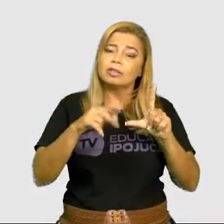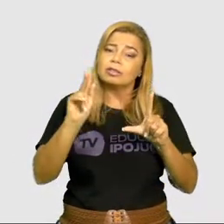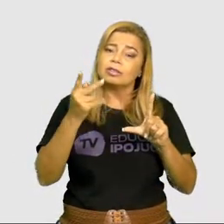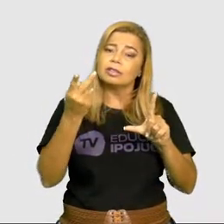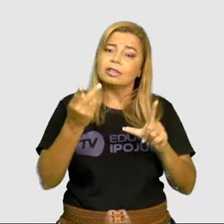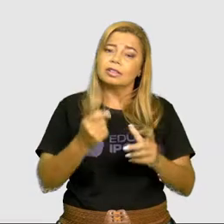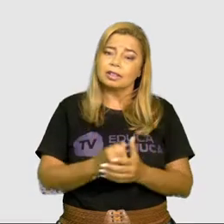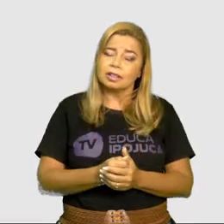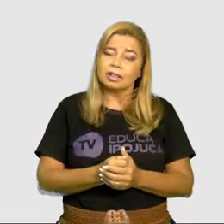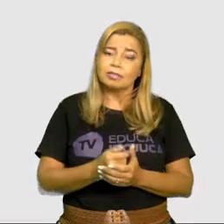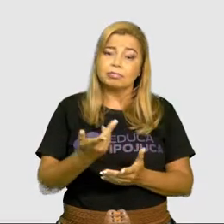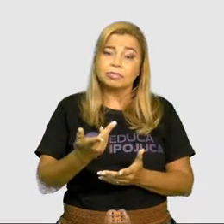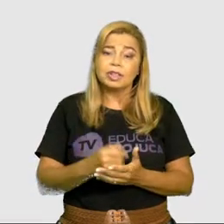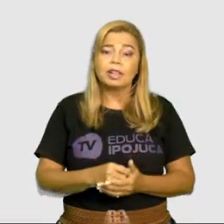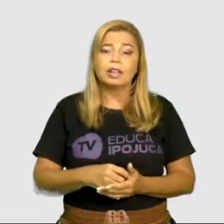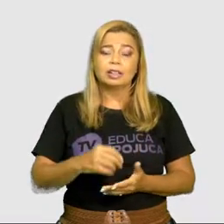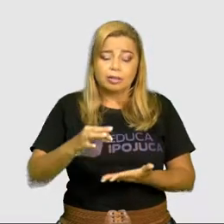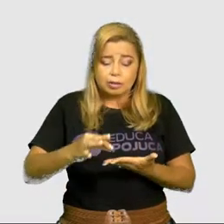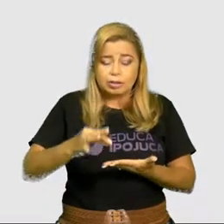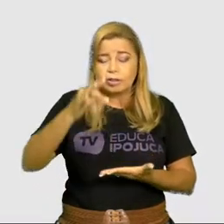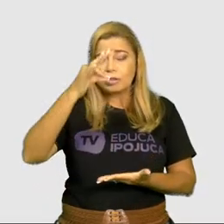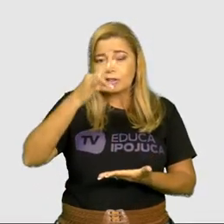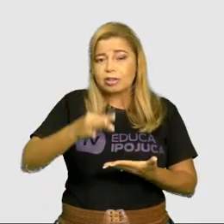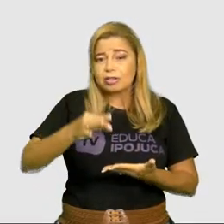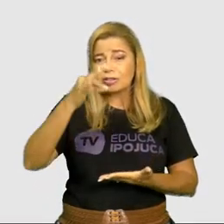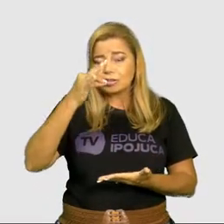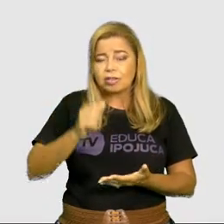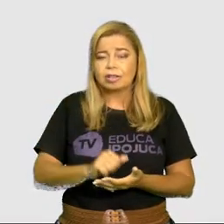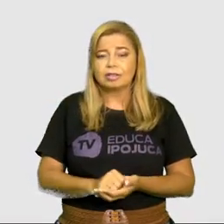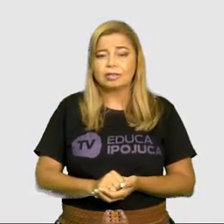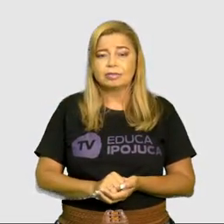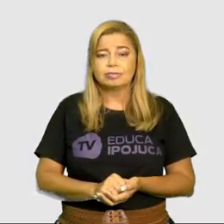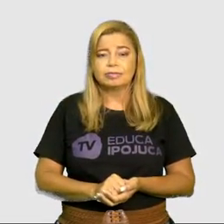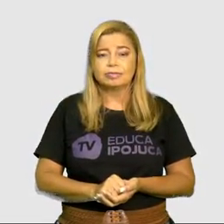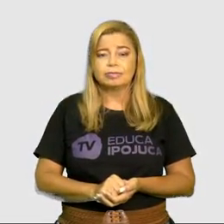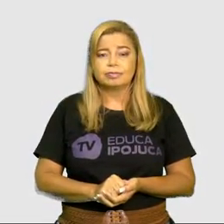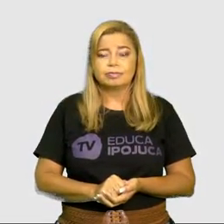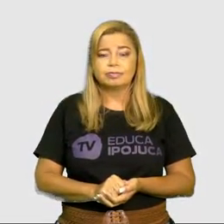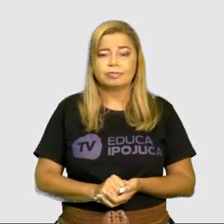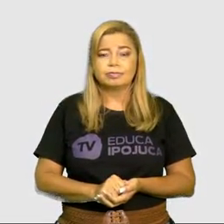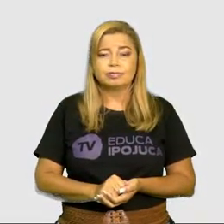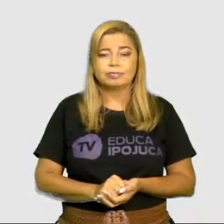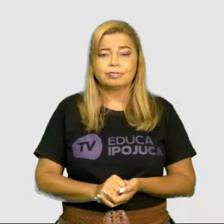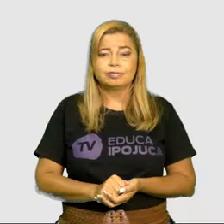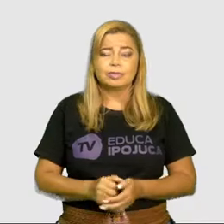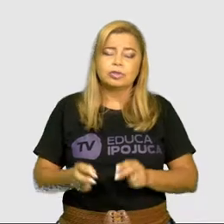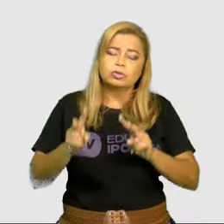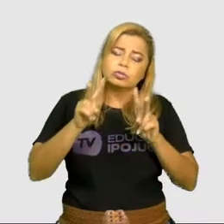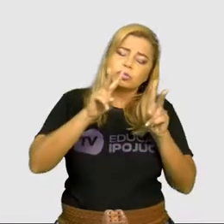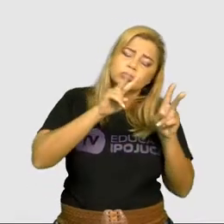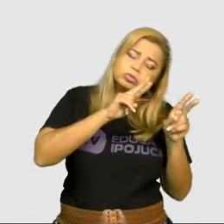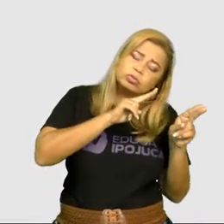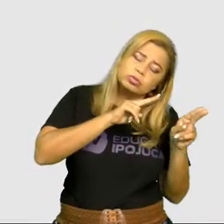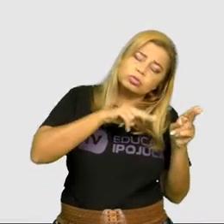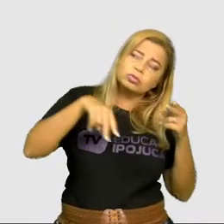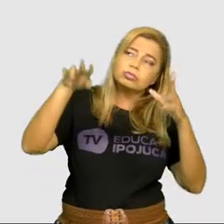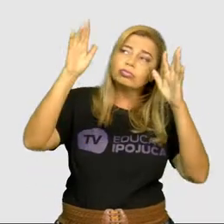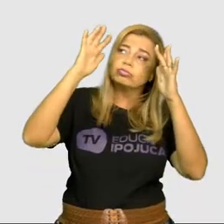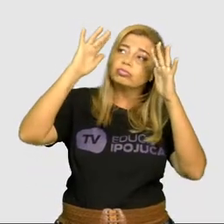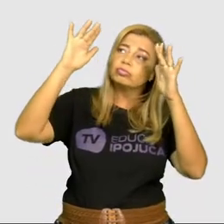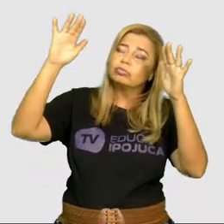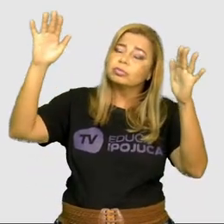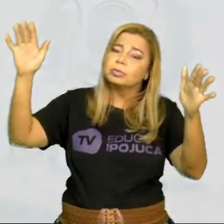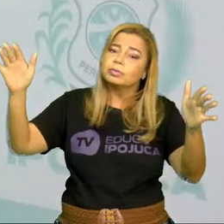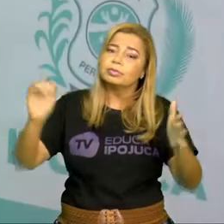virou chá, o sono virou sonho e o galo